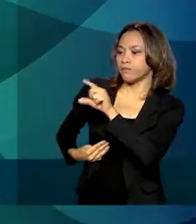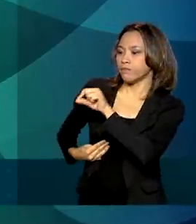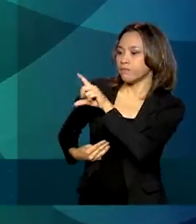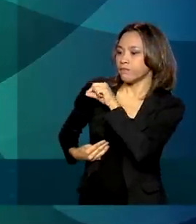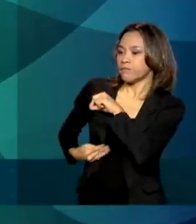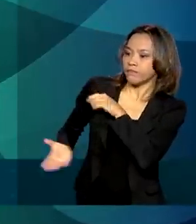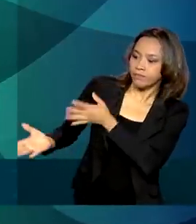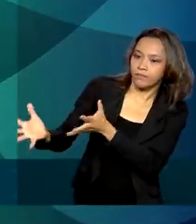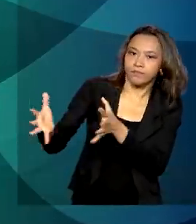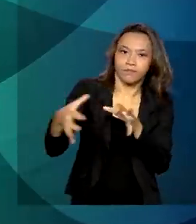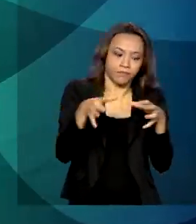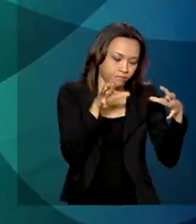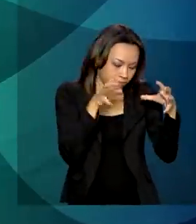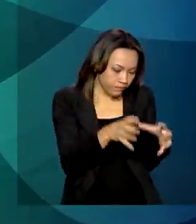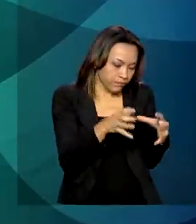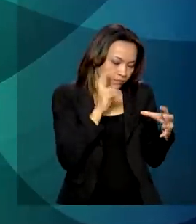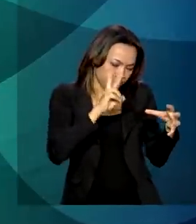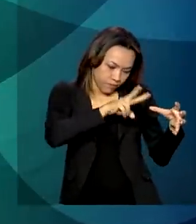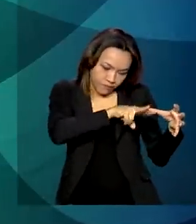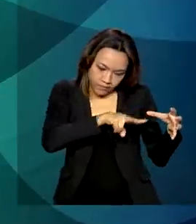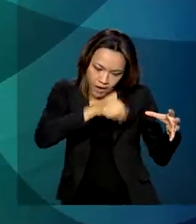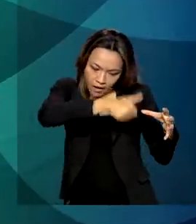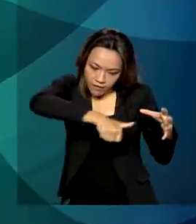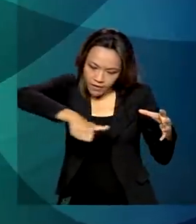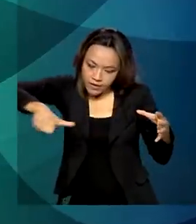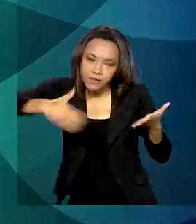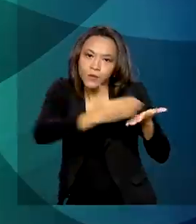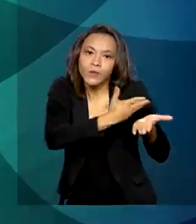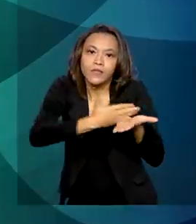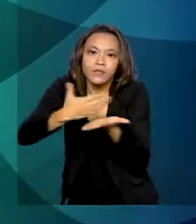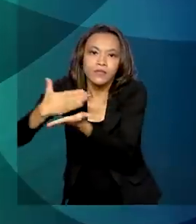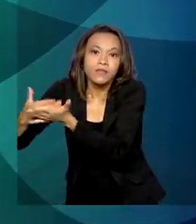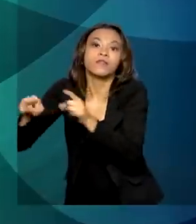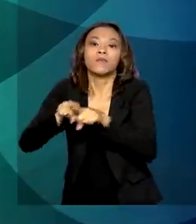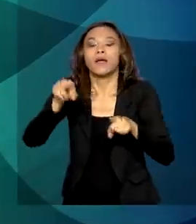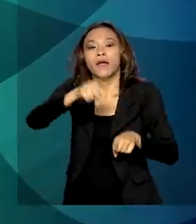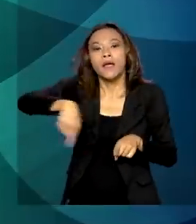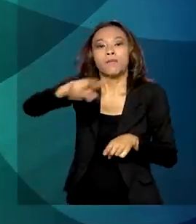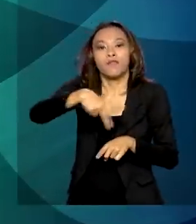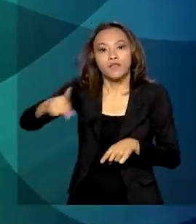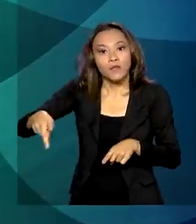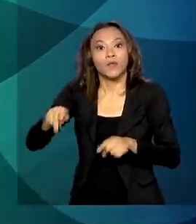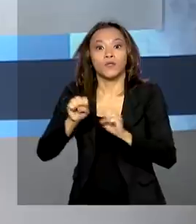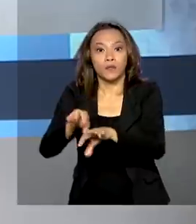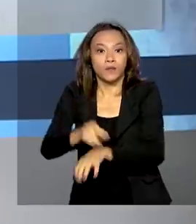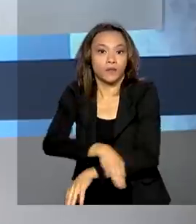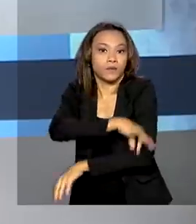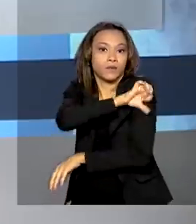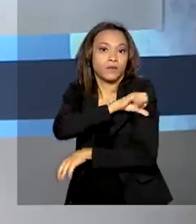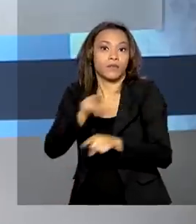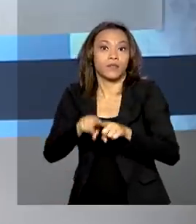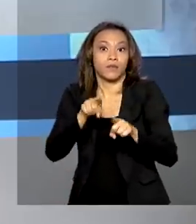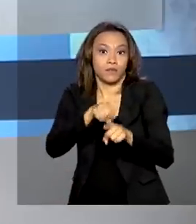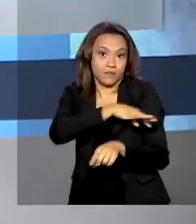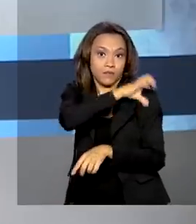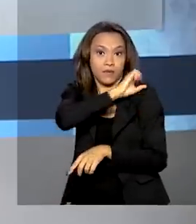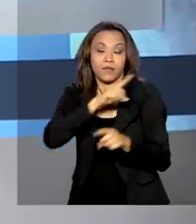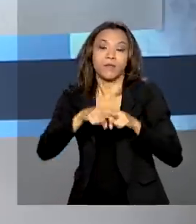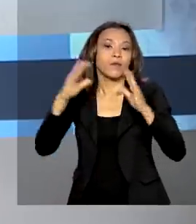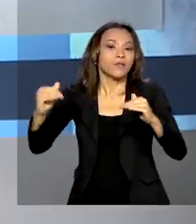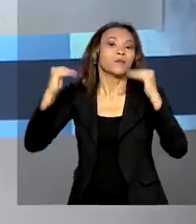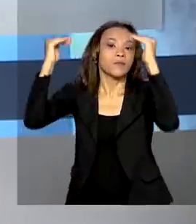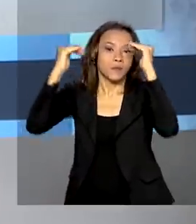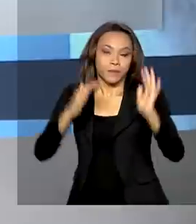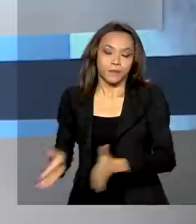por equipes de avaliação formadas por professores da educação básica e do ensino superior. O governo federal